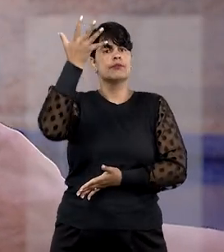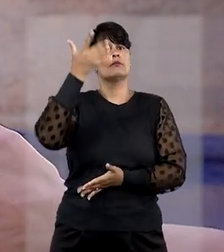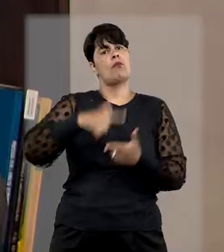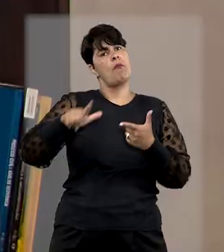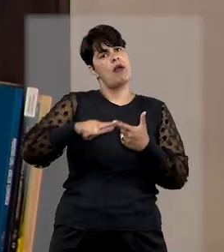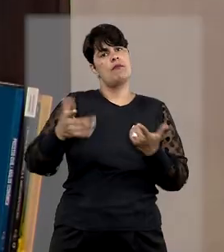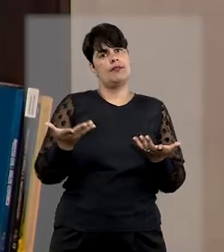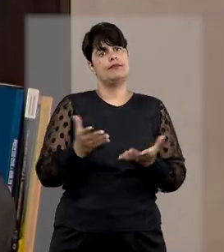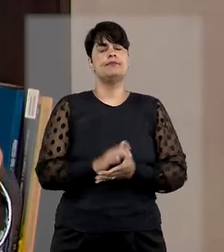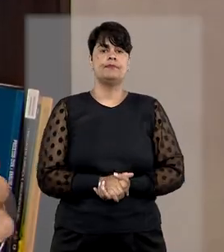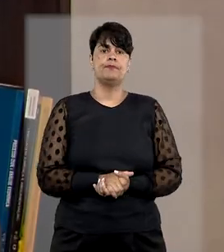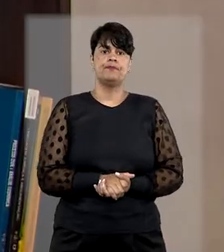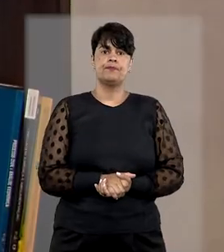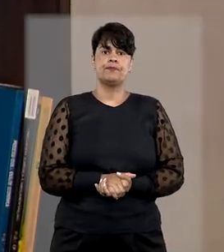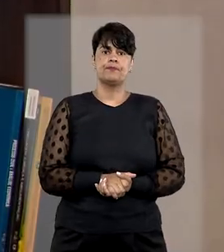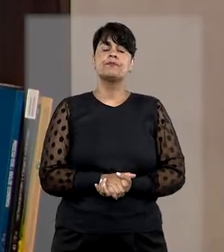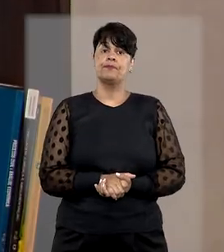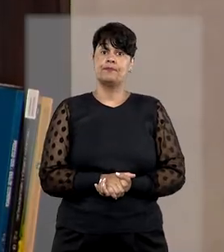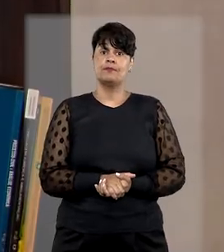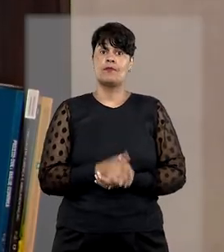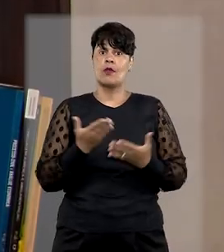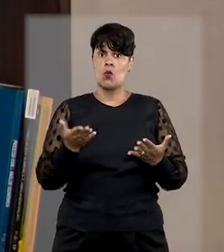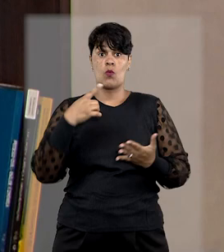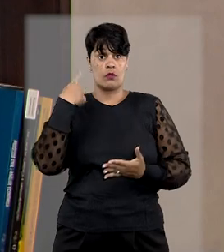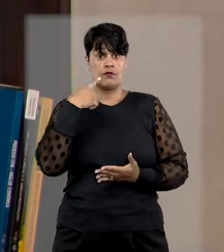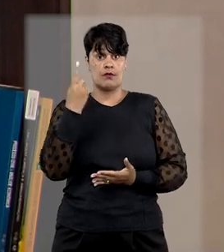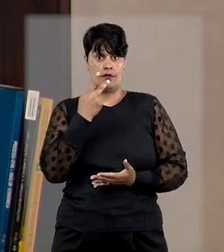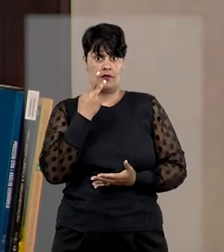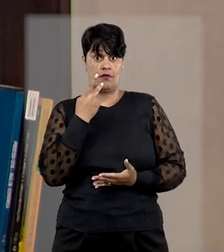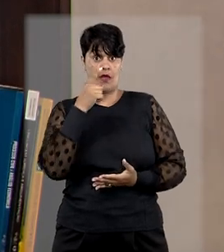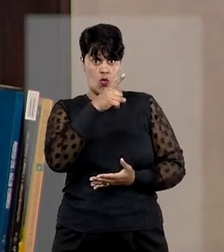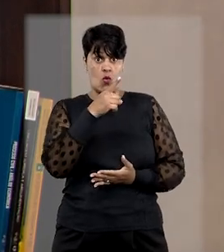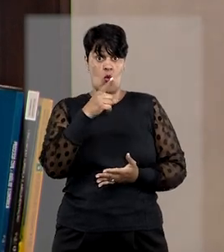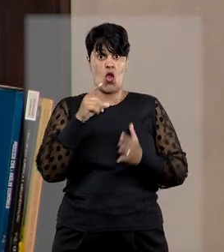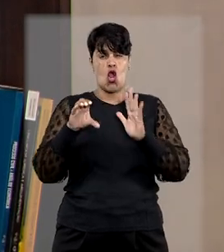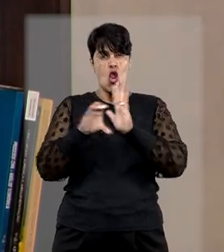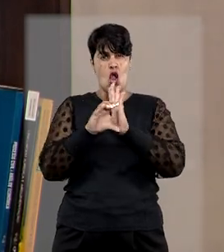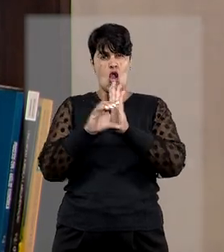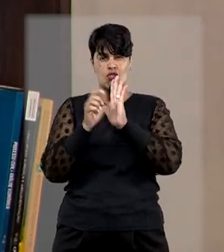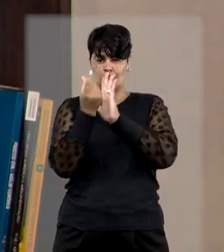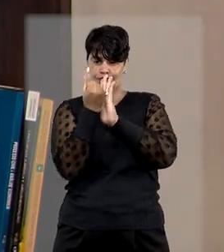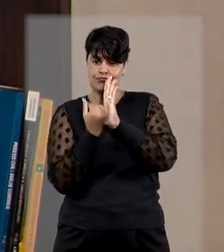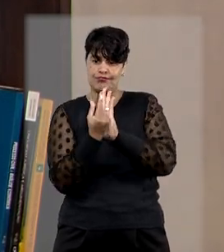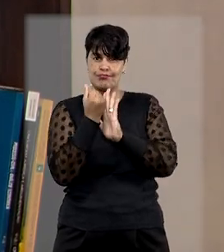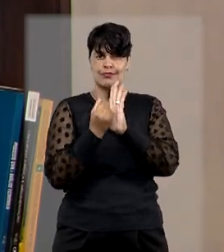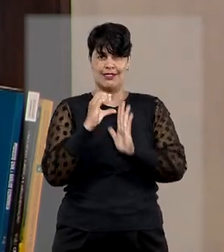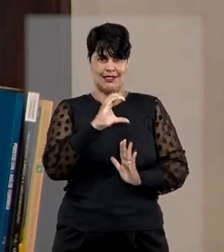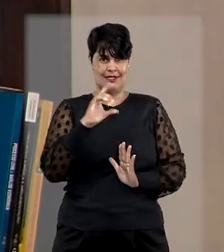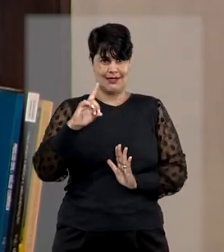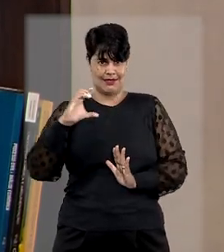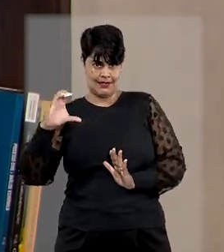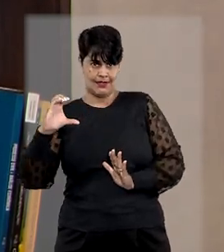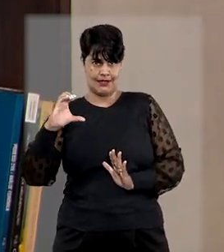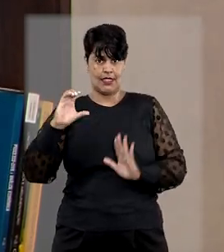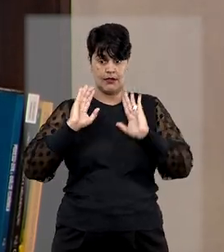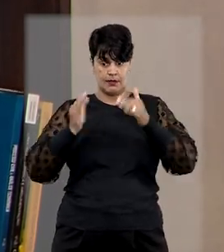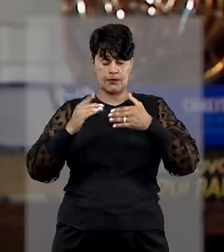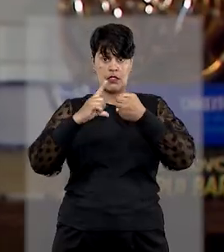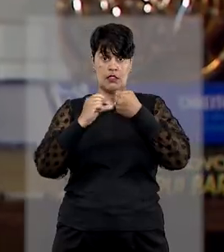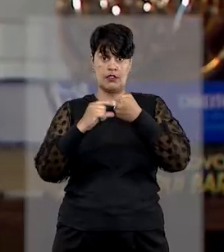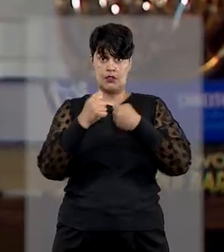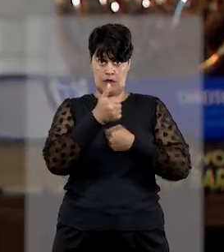litígios. Esse advogado explica que o Código de Defesa do Consumidor, o CDC, especialmente no artigo 12,